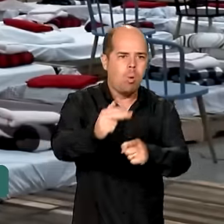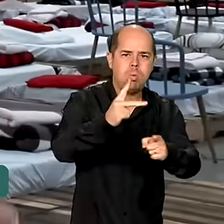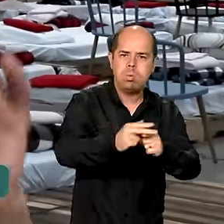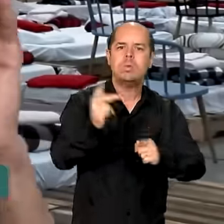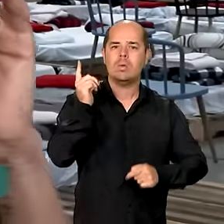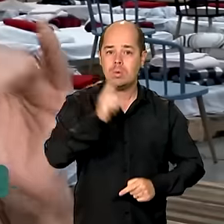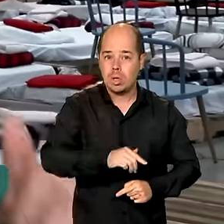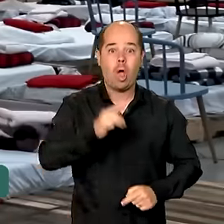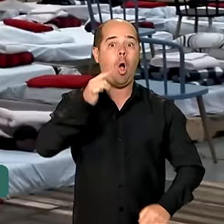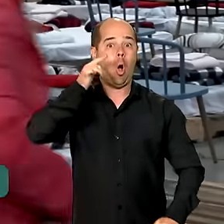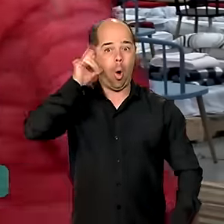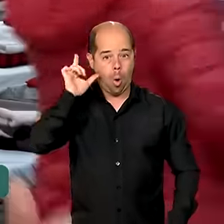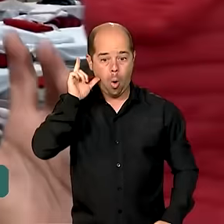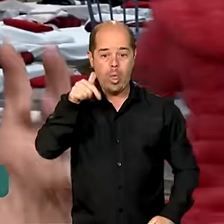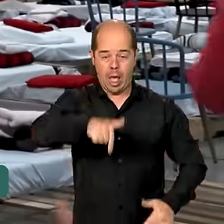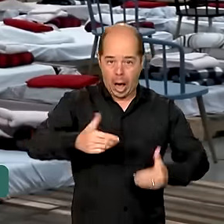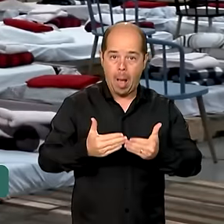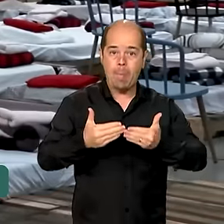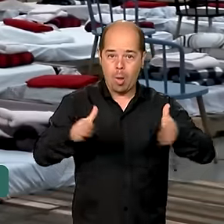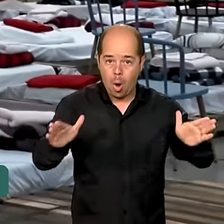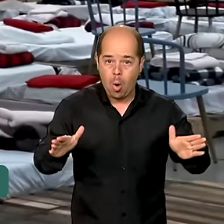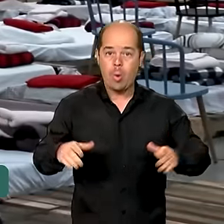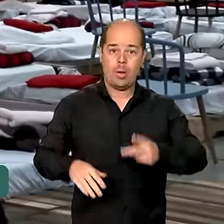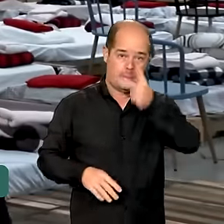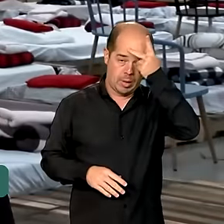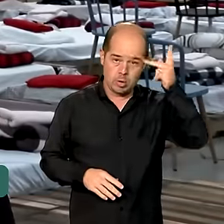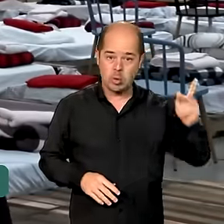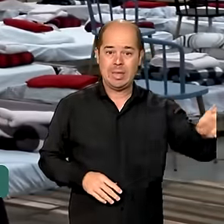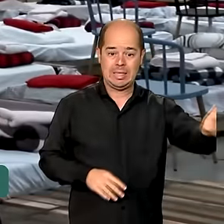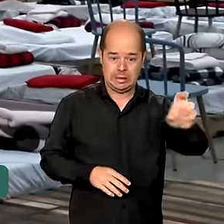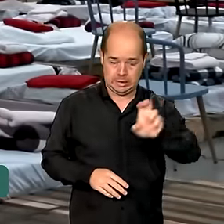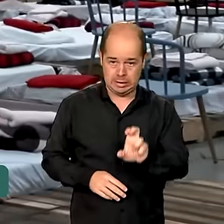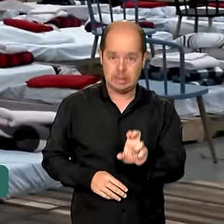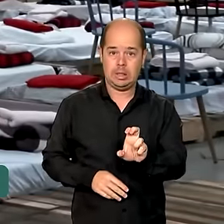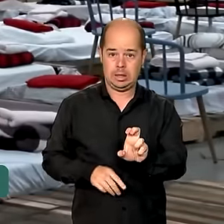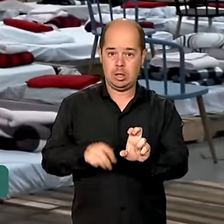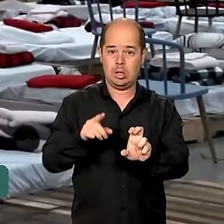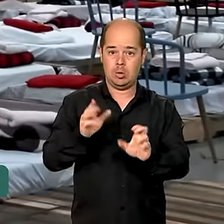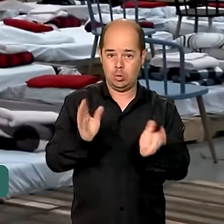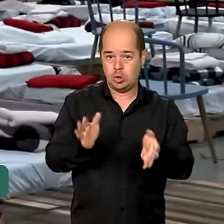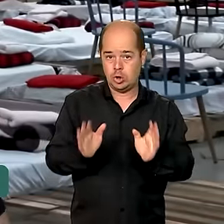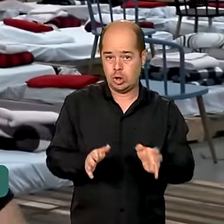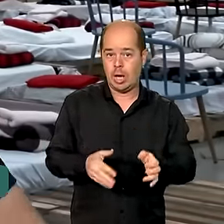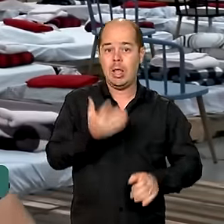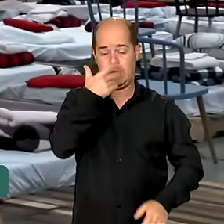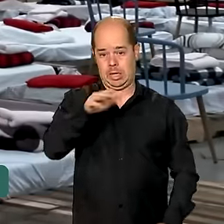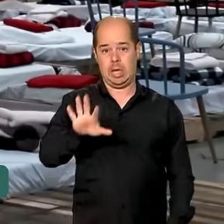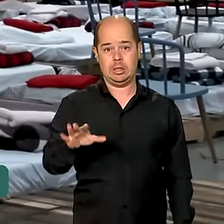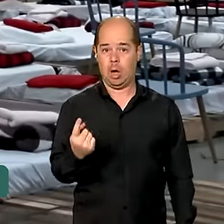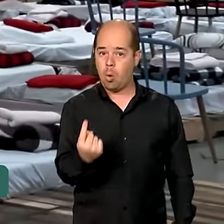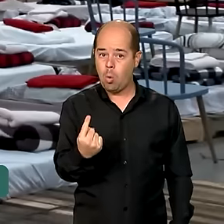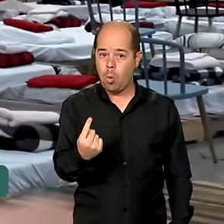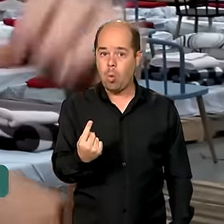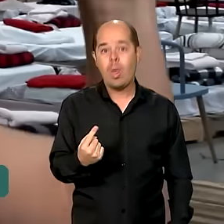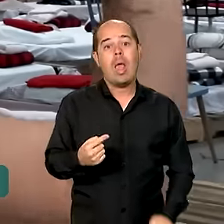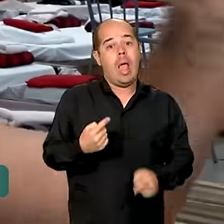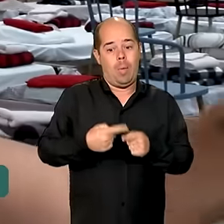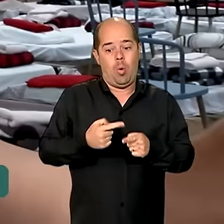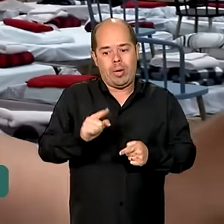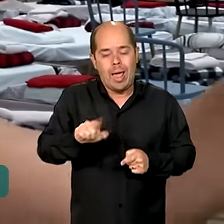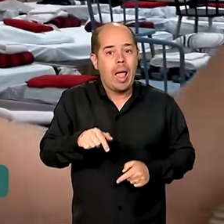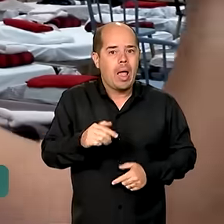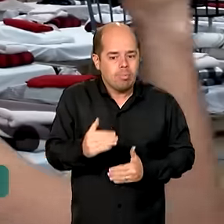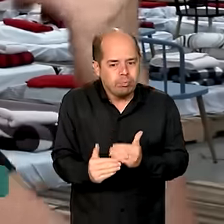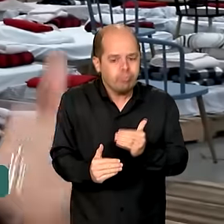temos cinco pessoas acolhidas, com uma criança apenas, mas é que a coisa vem acontecendo aos poucos.